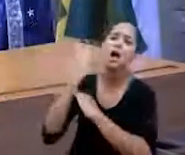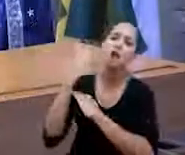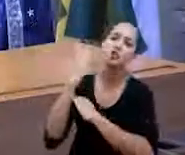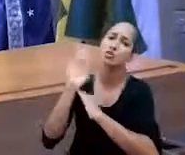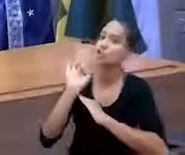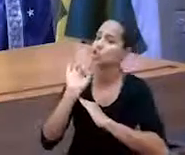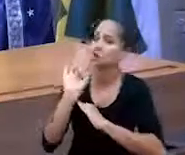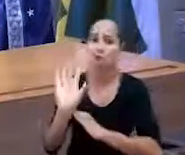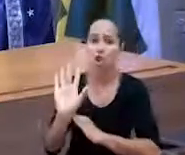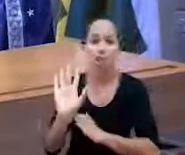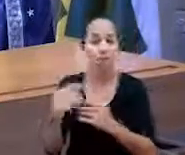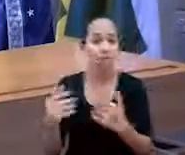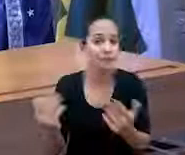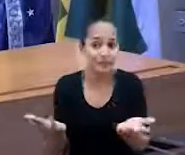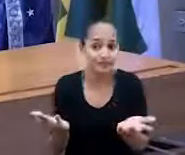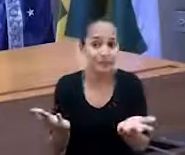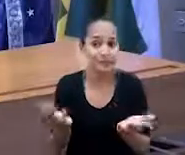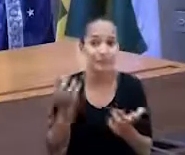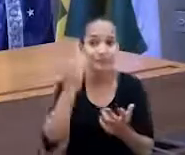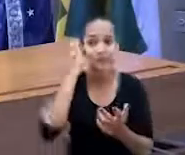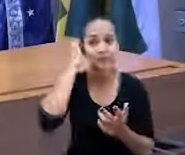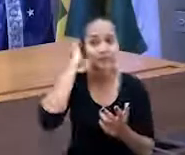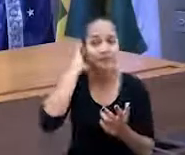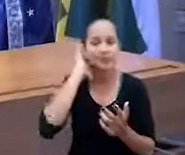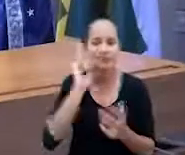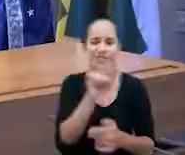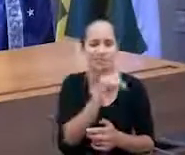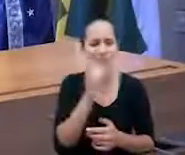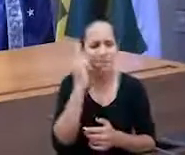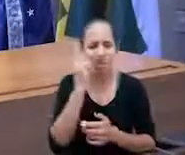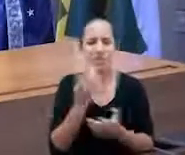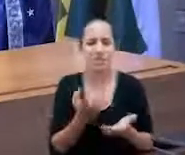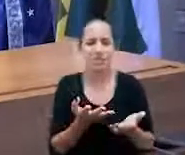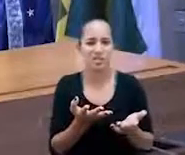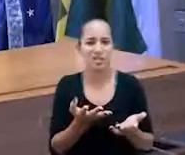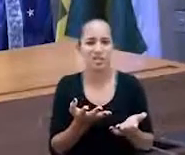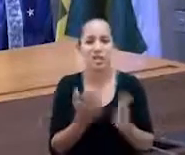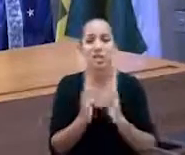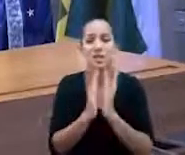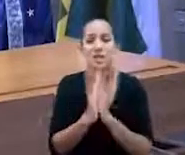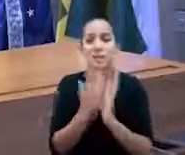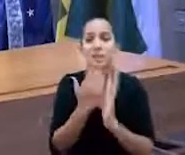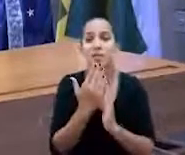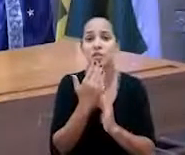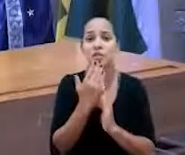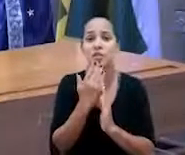Quem sabe eu possa... Sabe, deputado Flávio Fester, até fazer um apelo para o Papa.